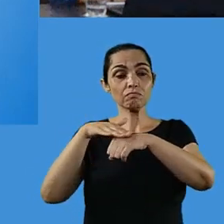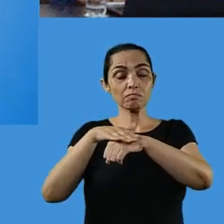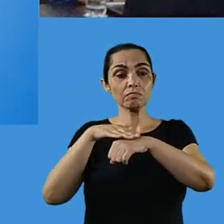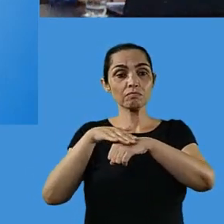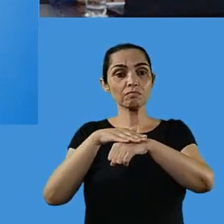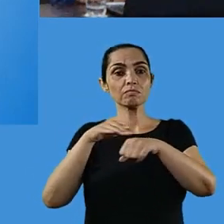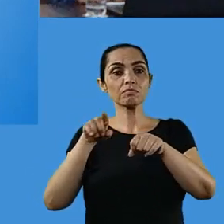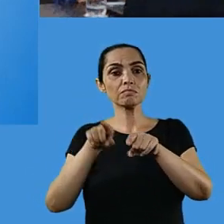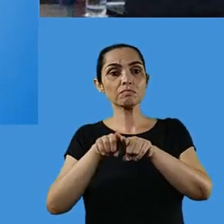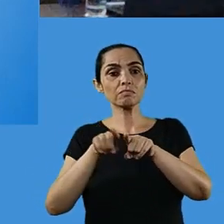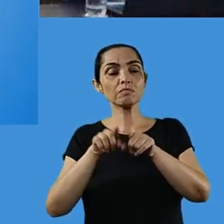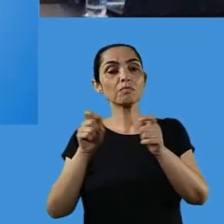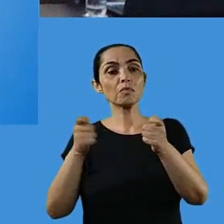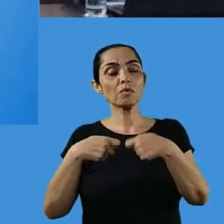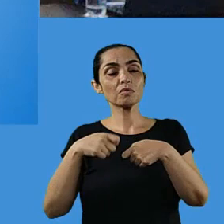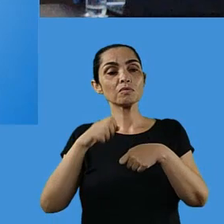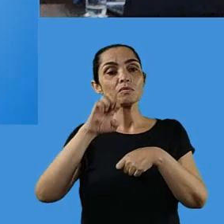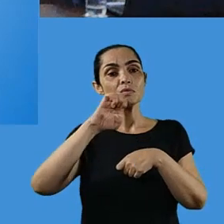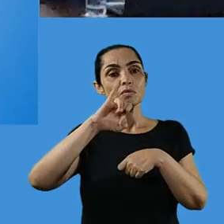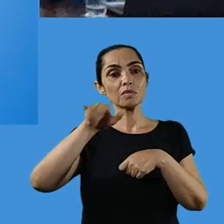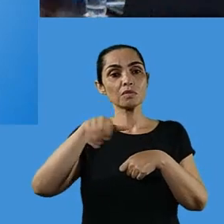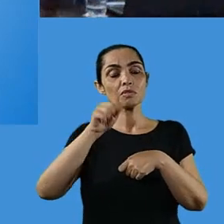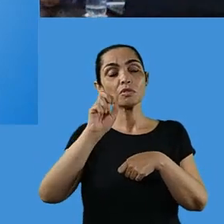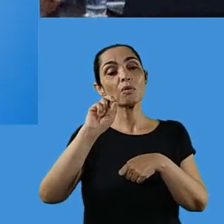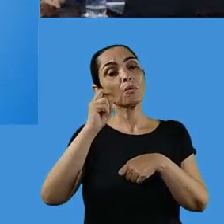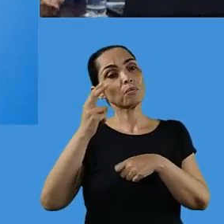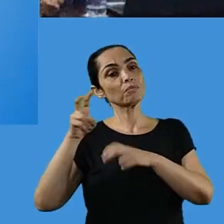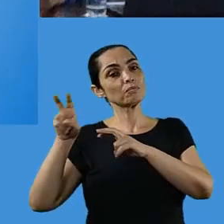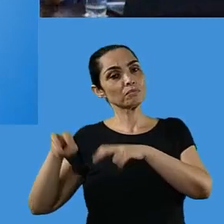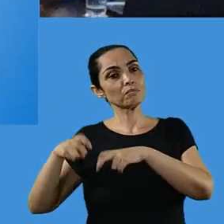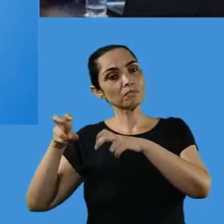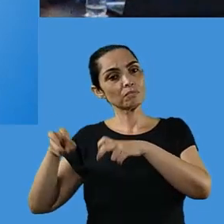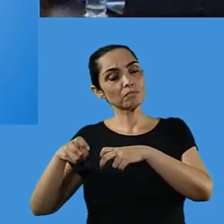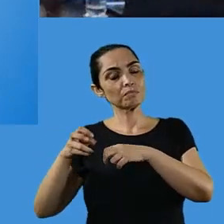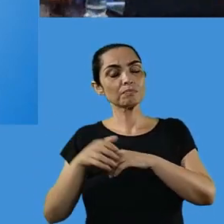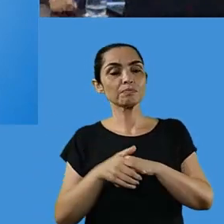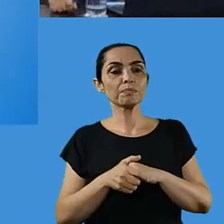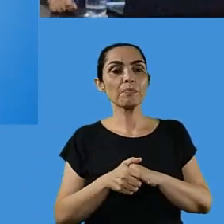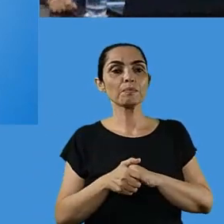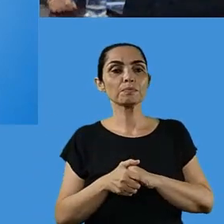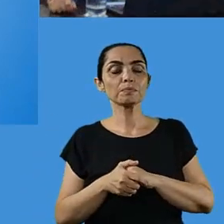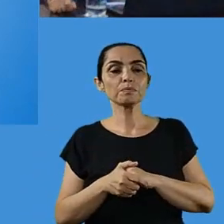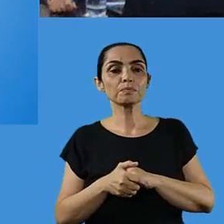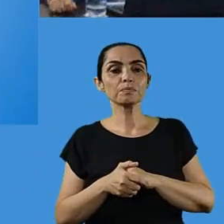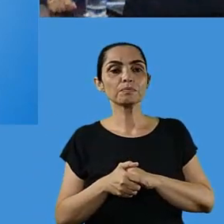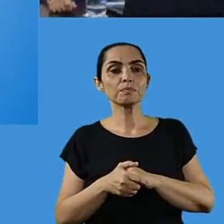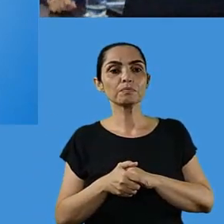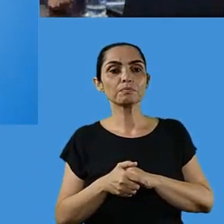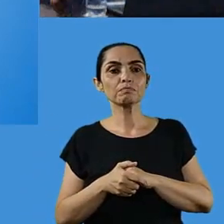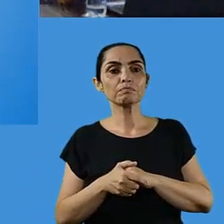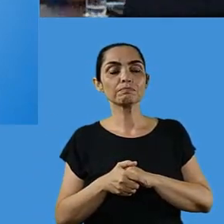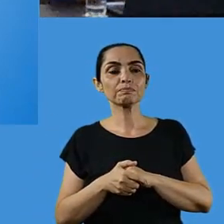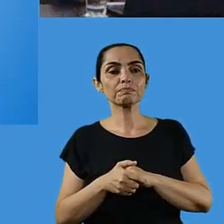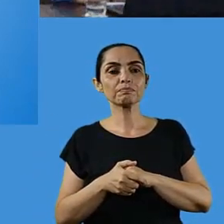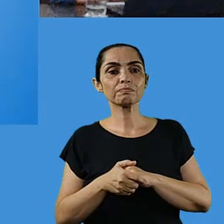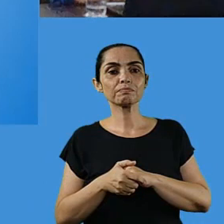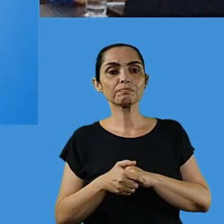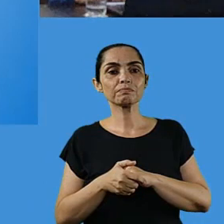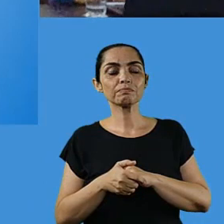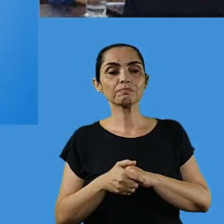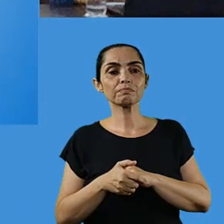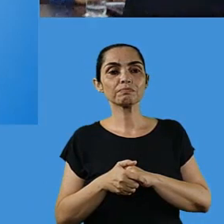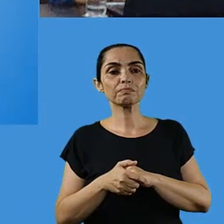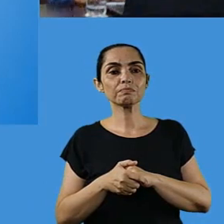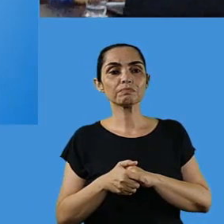presentes, tanto da EJA como do campo ou a mim. Bom, eu vejo que